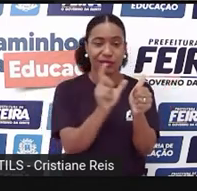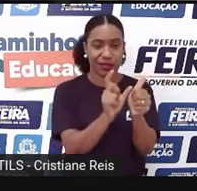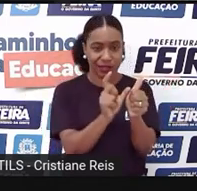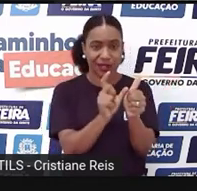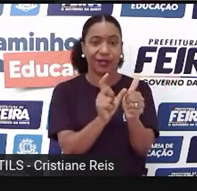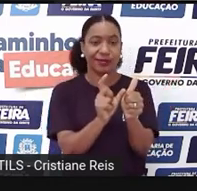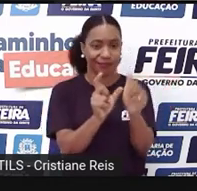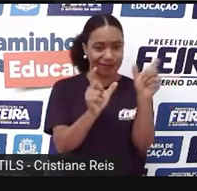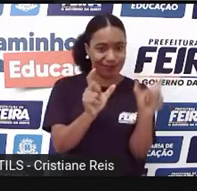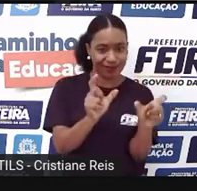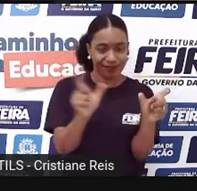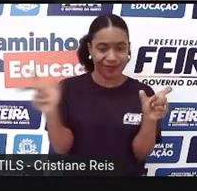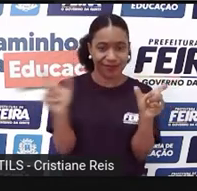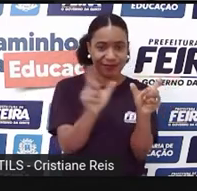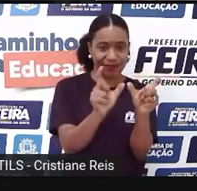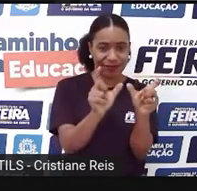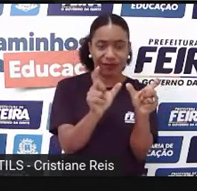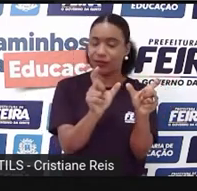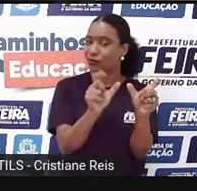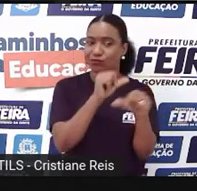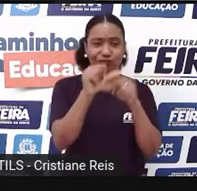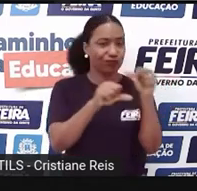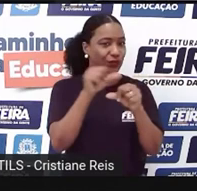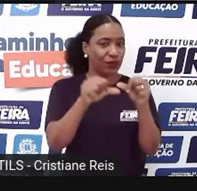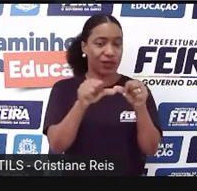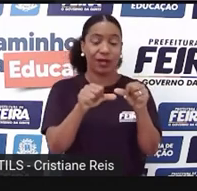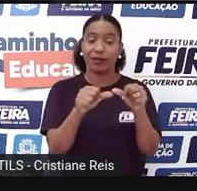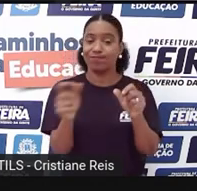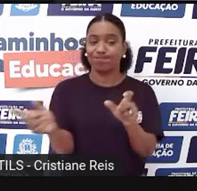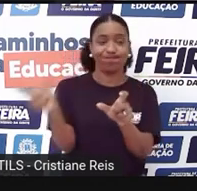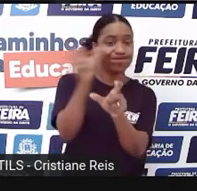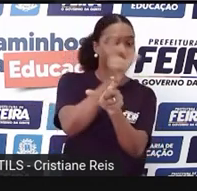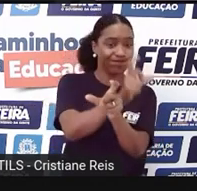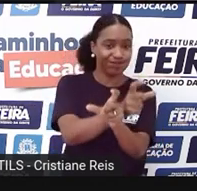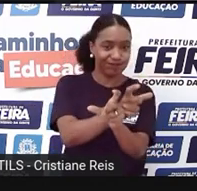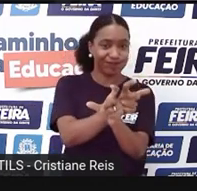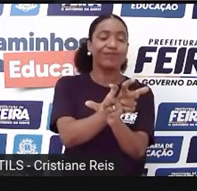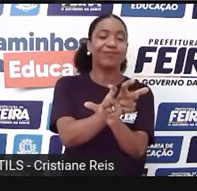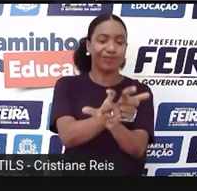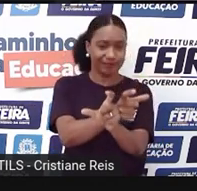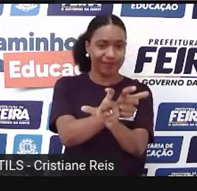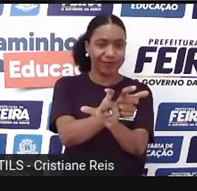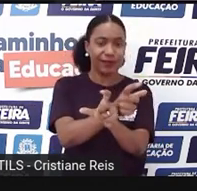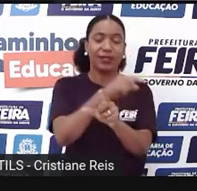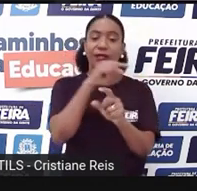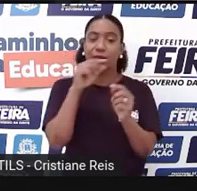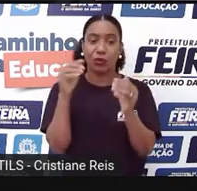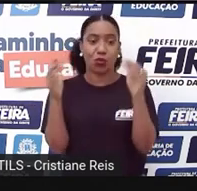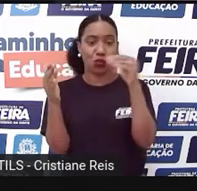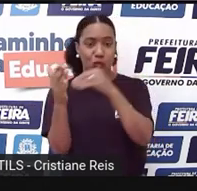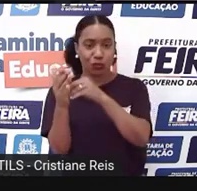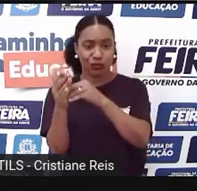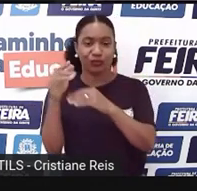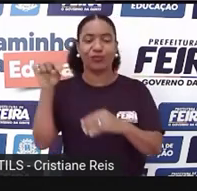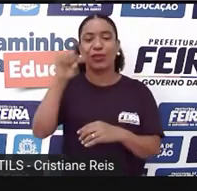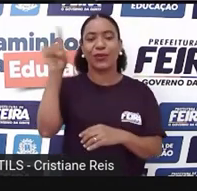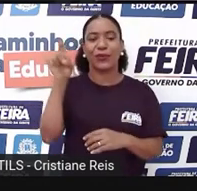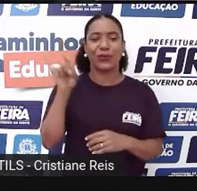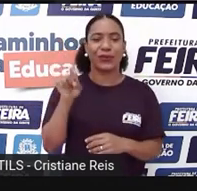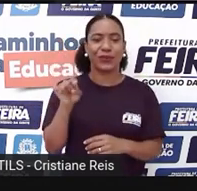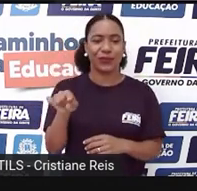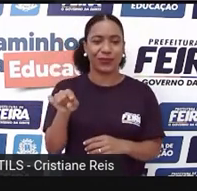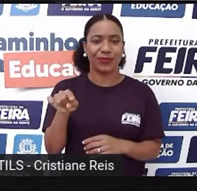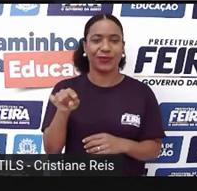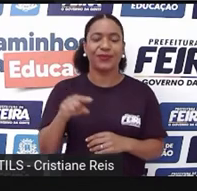A encabeçar Iniciar A oração E no final A gente coloca O ponto de interrogação Já